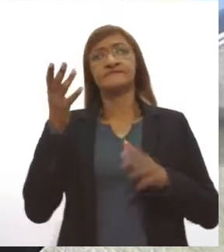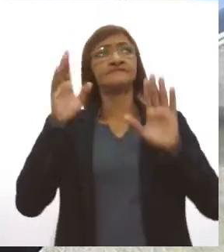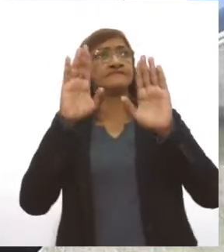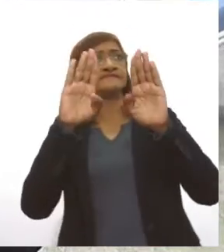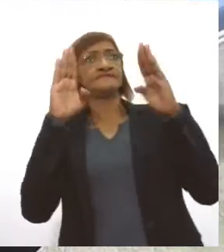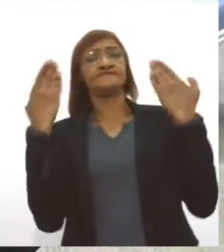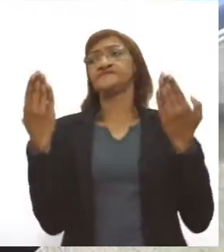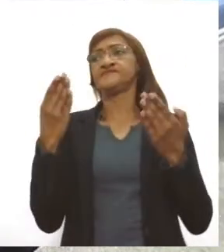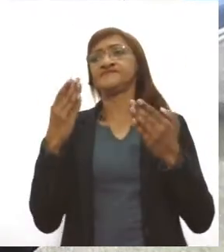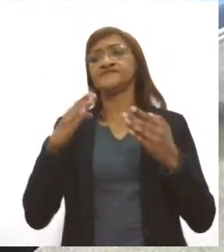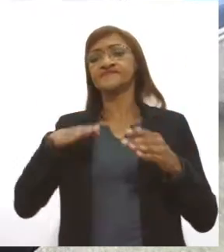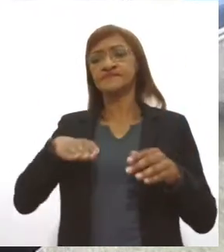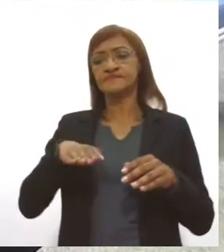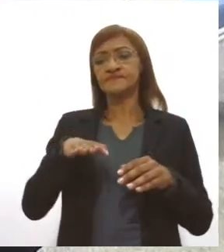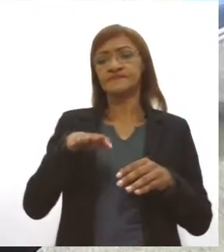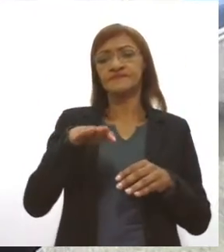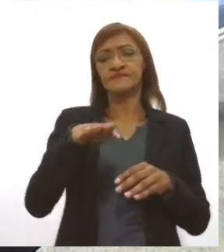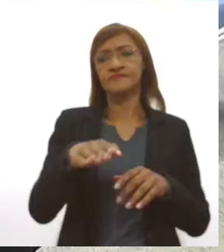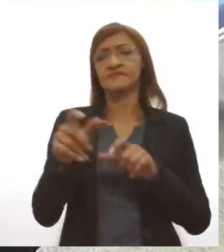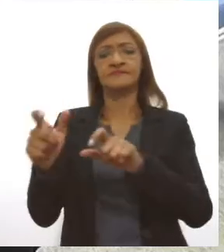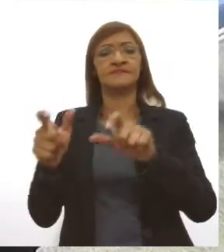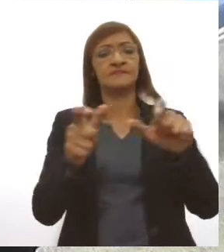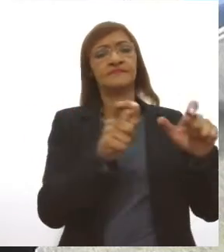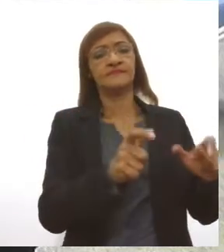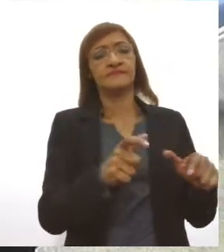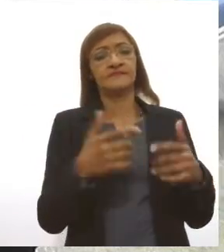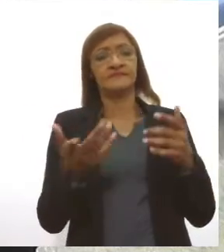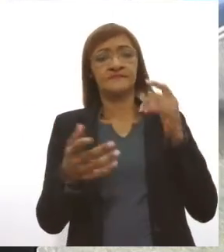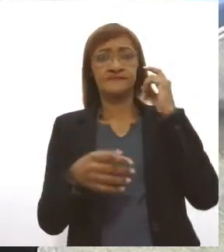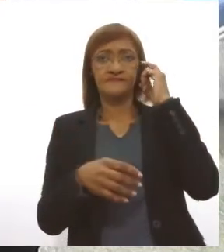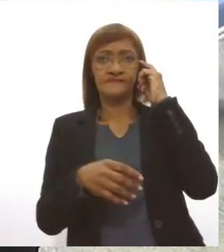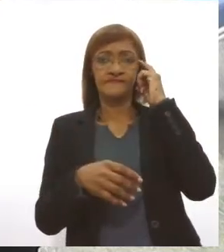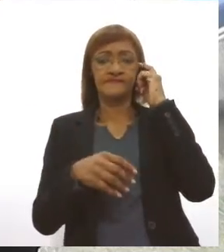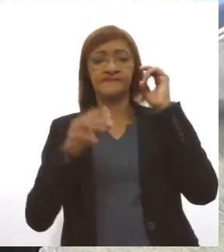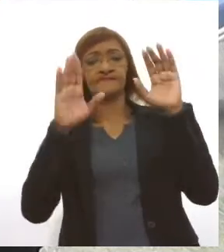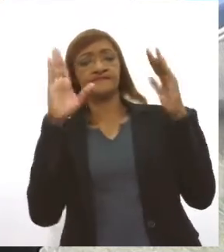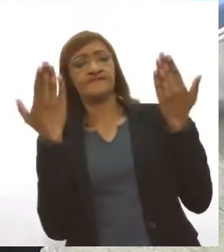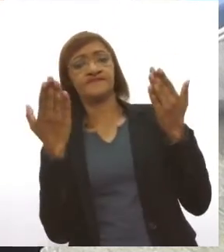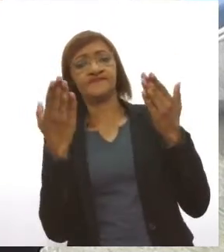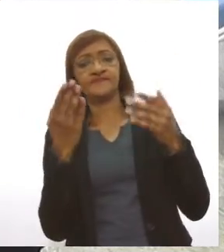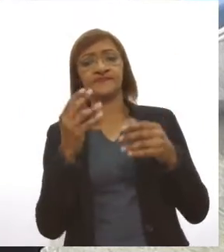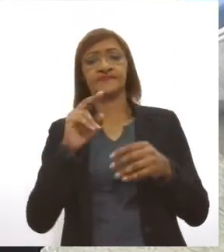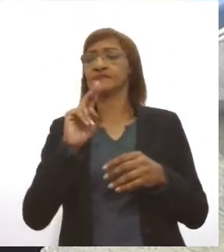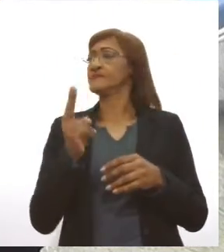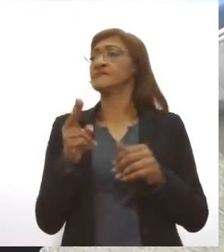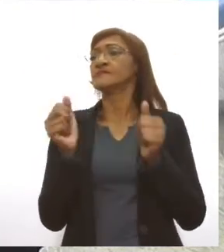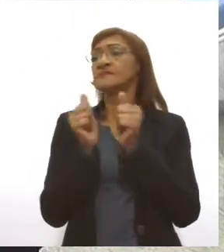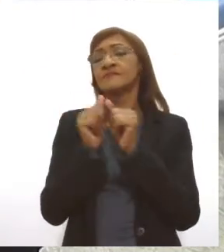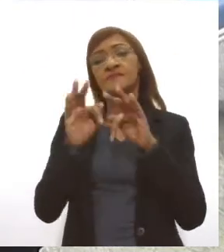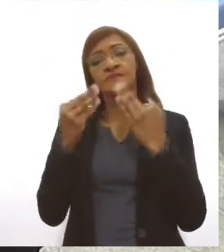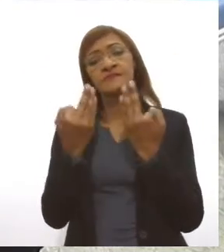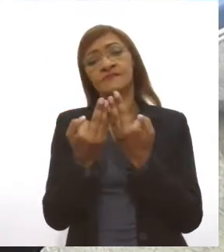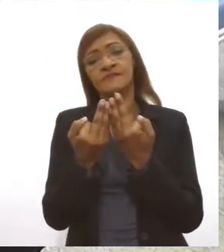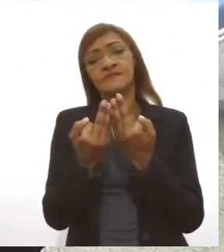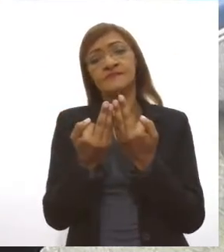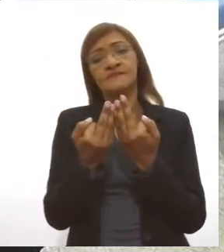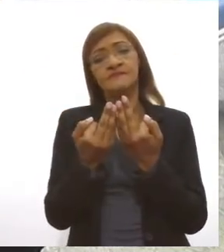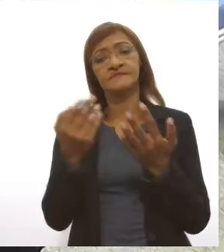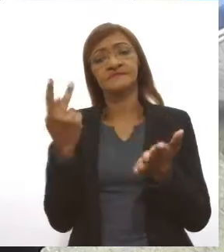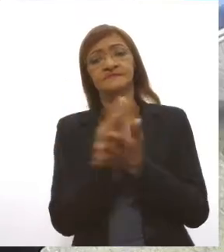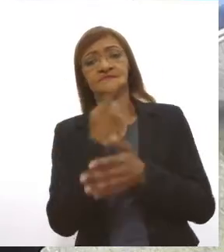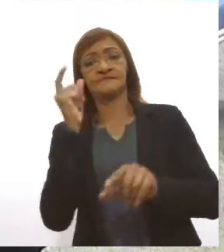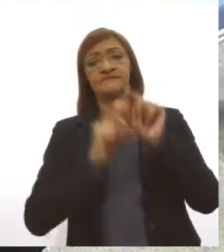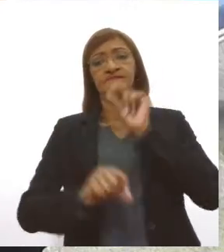deslocam para os municípios para participar de eventos ou de festividades familiares mesmo. E isso gera o quê? O